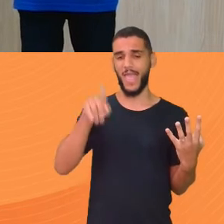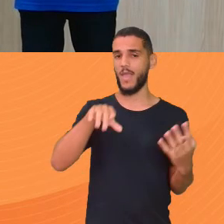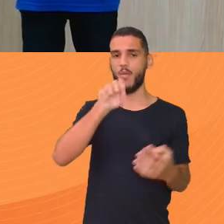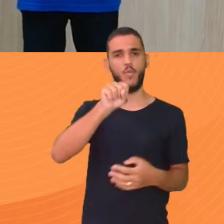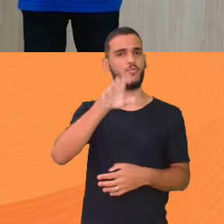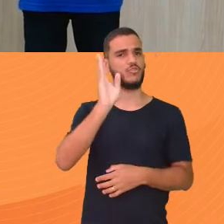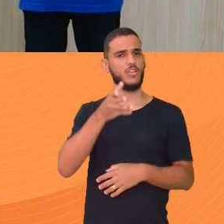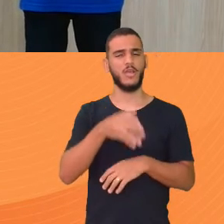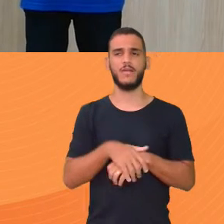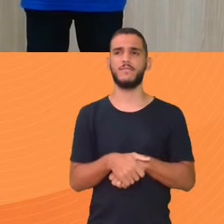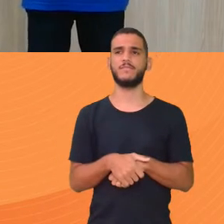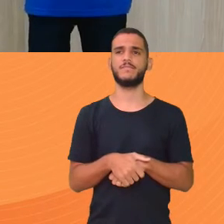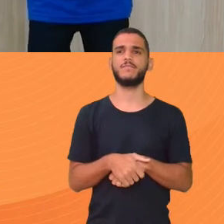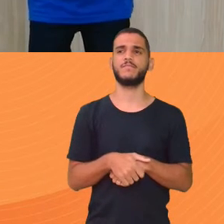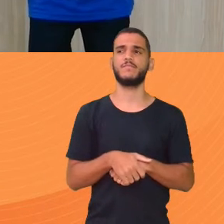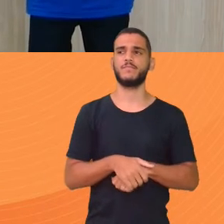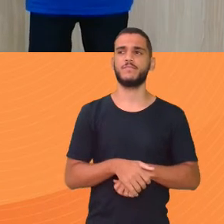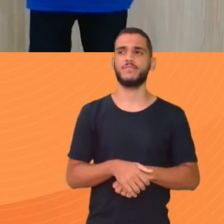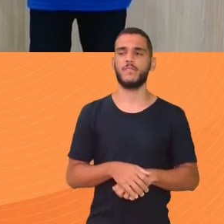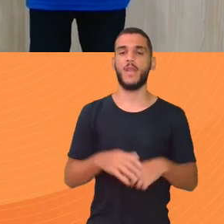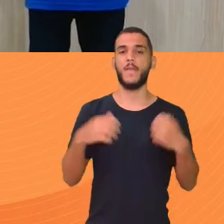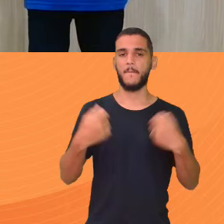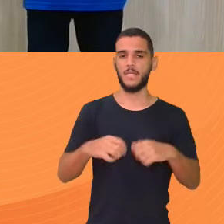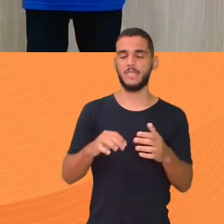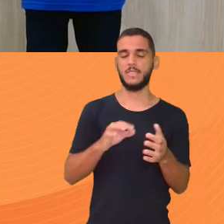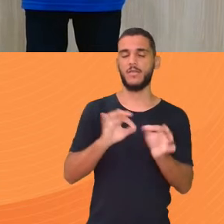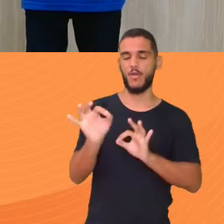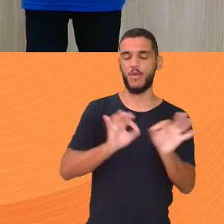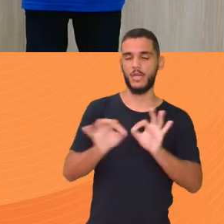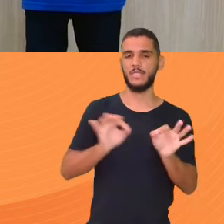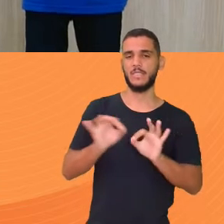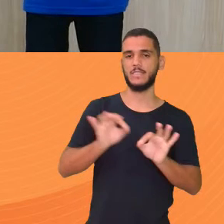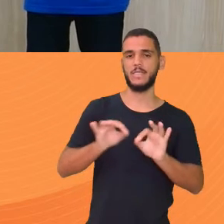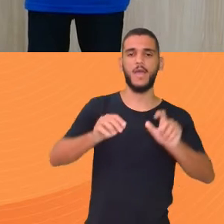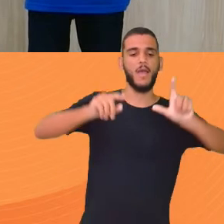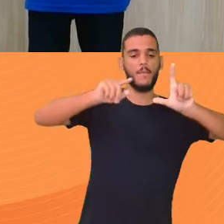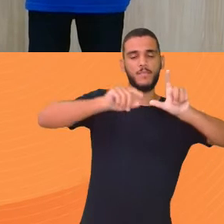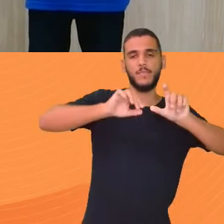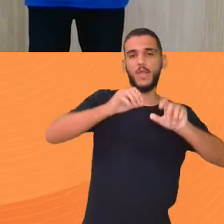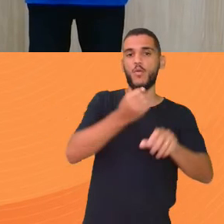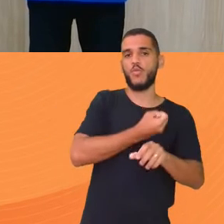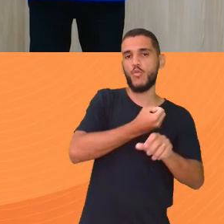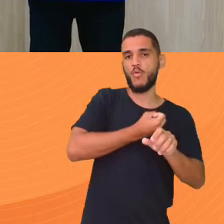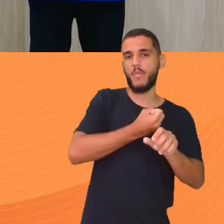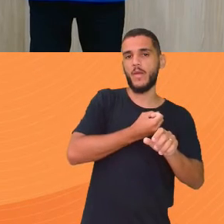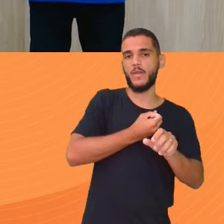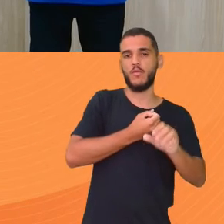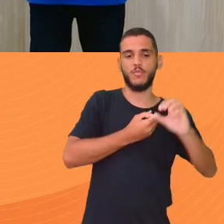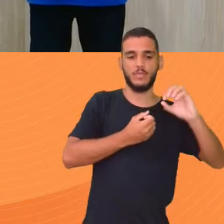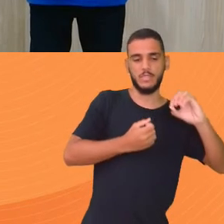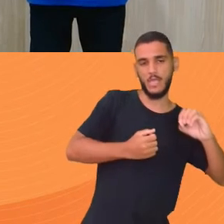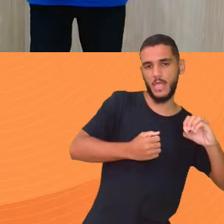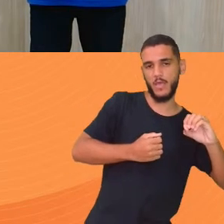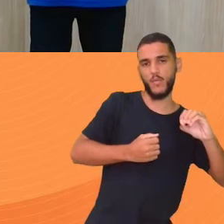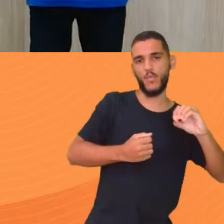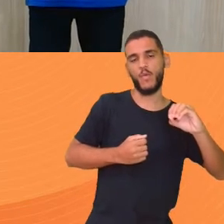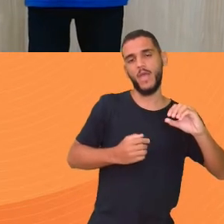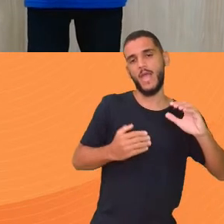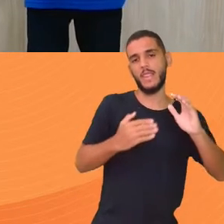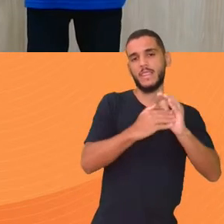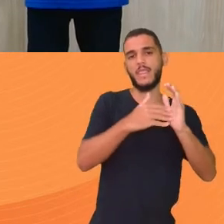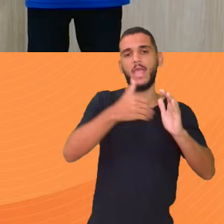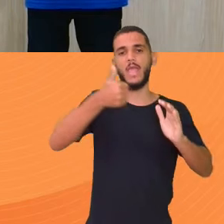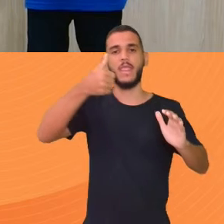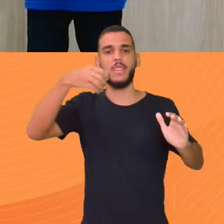Aí como é que eu faço Você bota em ordem crescente Se for par A quantidade Bota em ordem crescente Os dois do meio Você